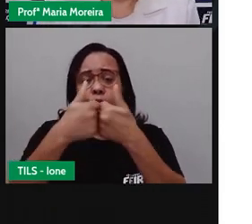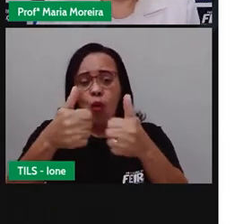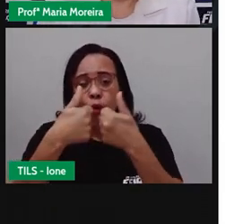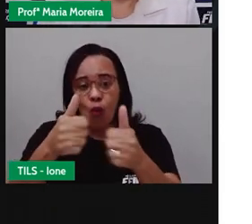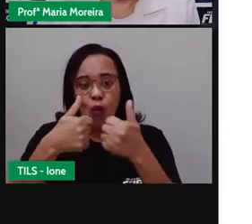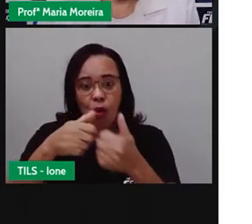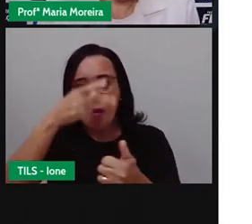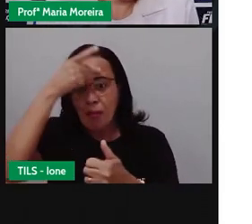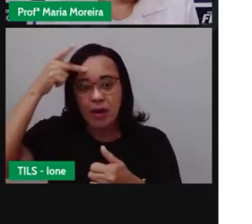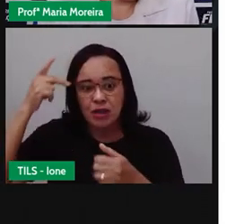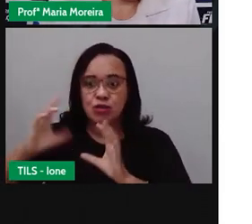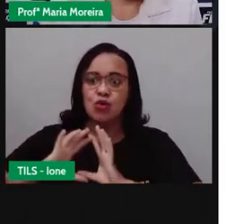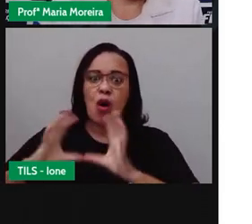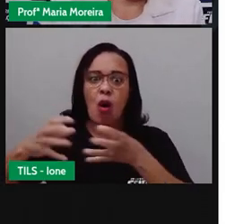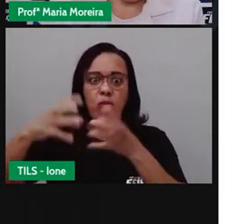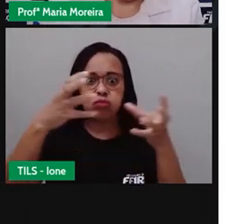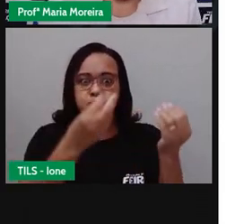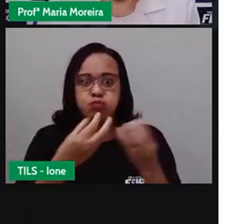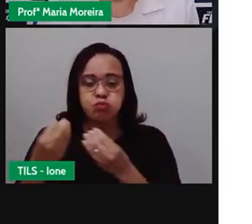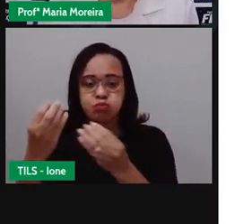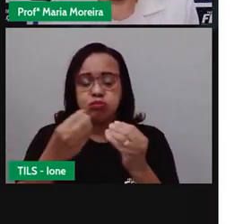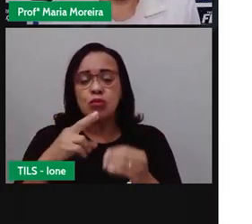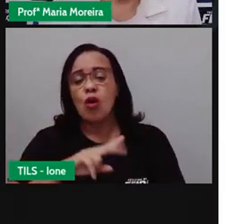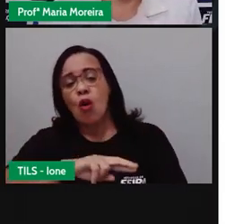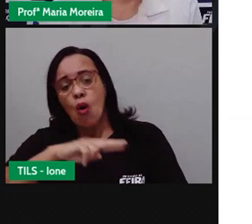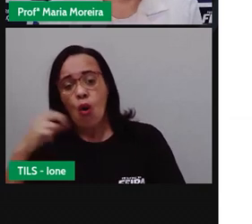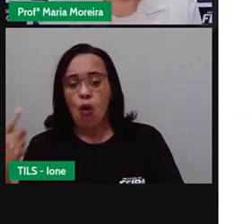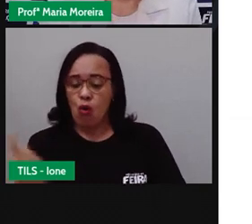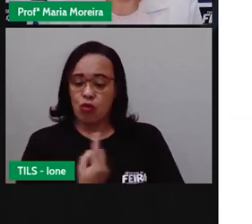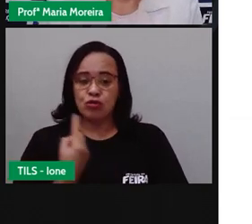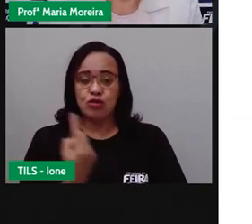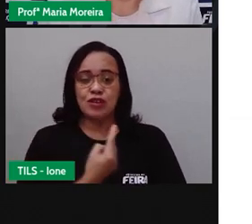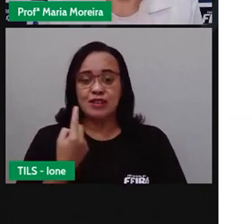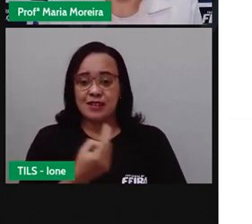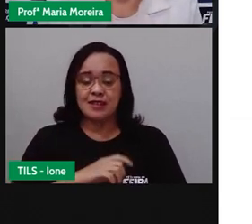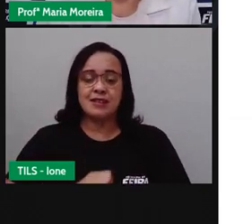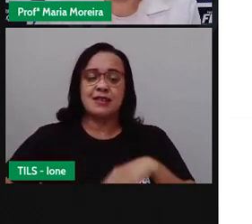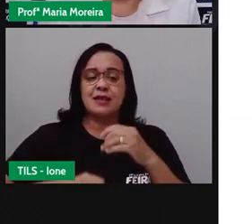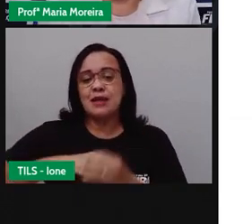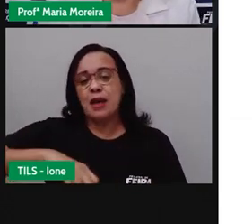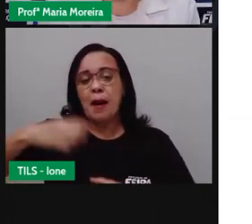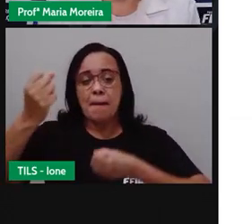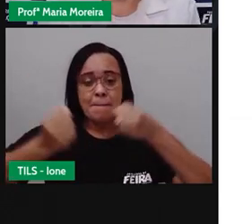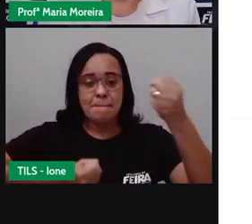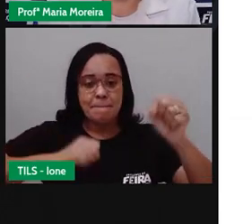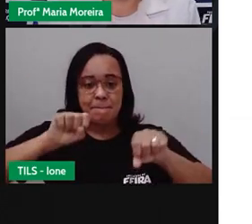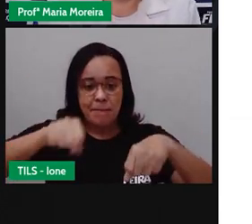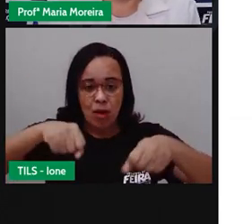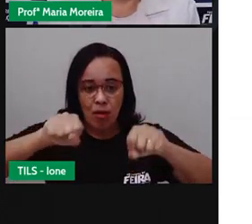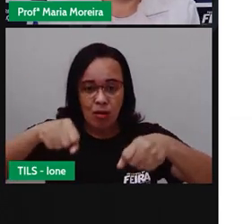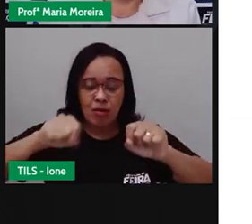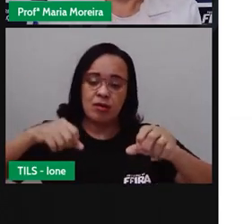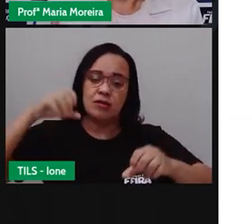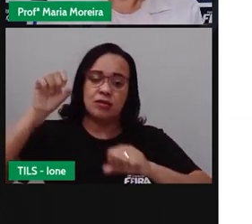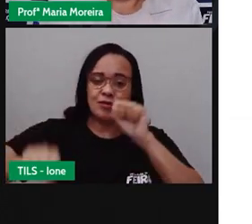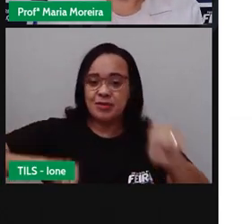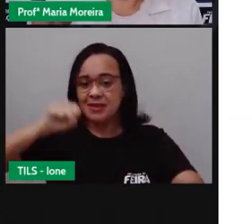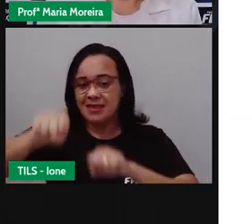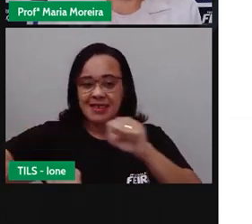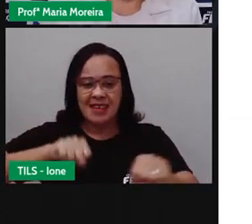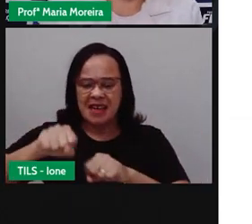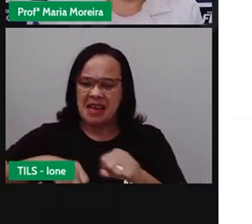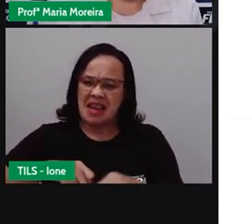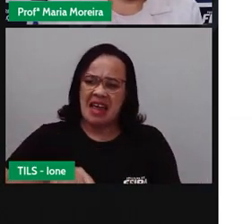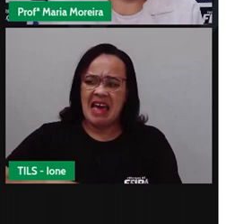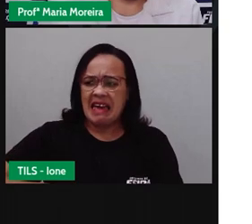ônibus, ou um transporte individual, moto, bicicleta, o que for. Então é muito difícil hoje a gente imaginar nossa vida sem